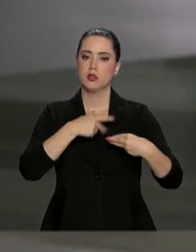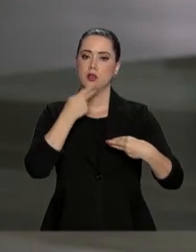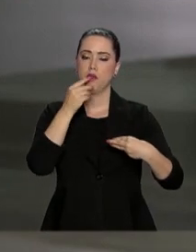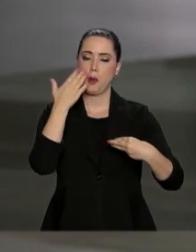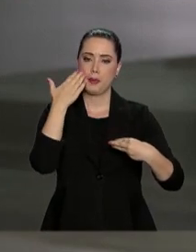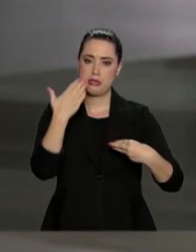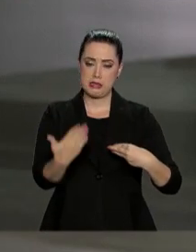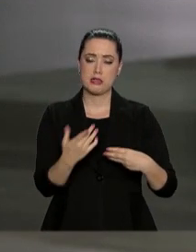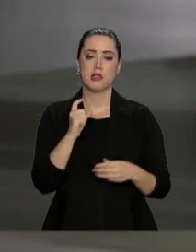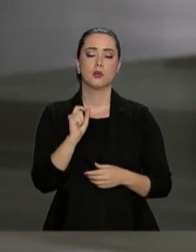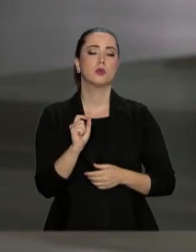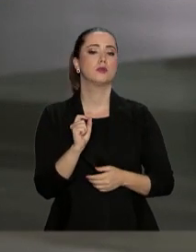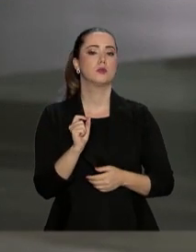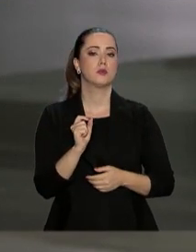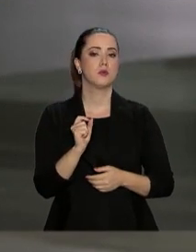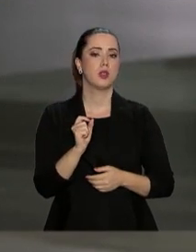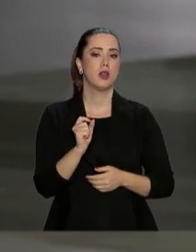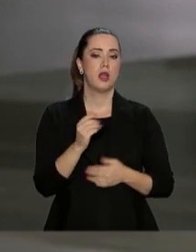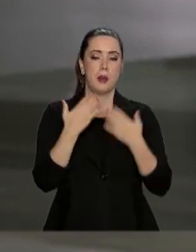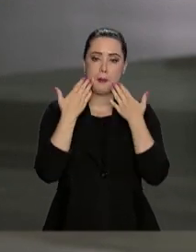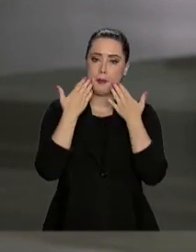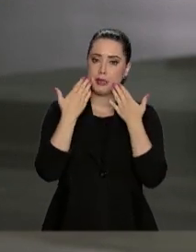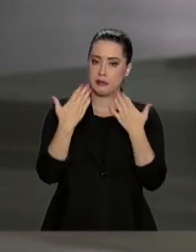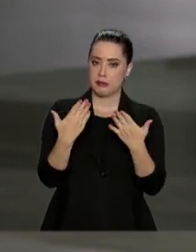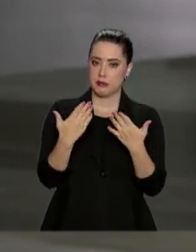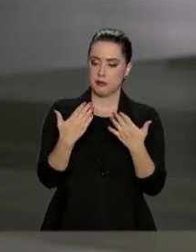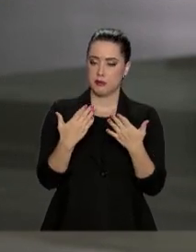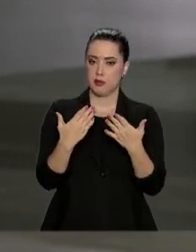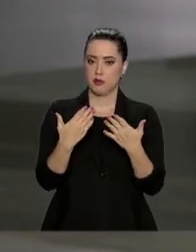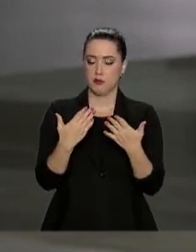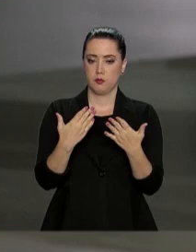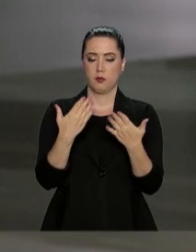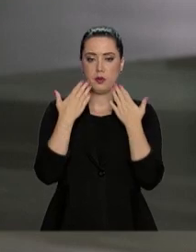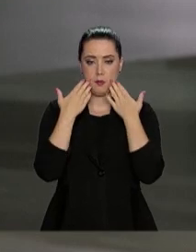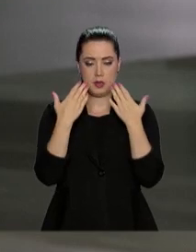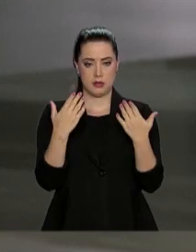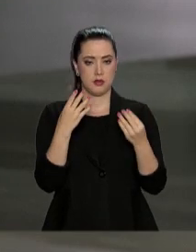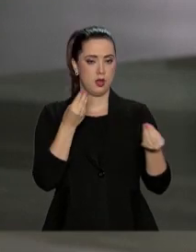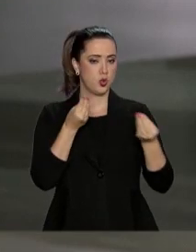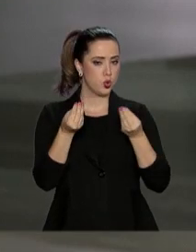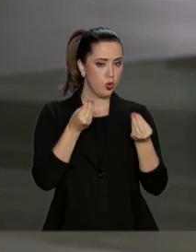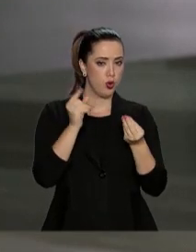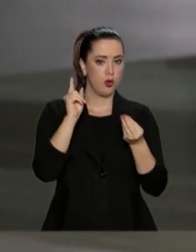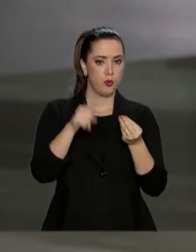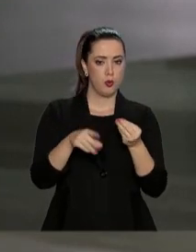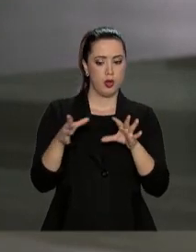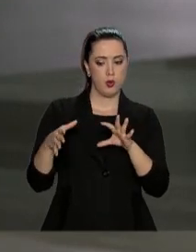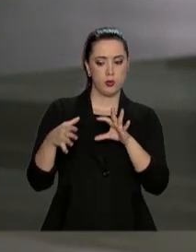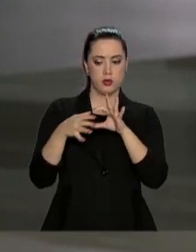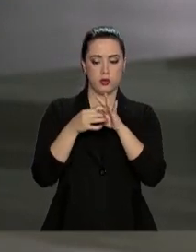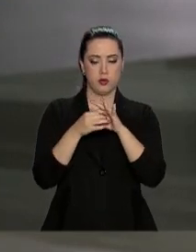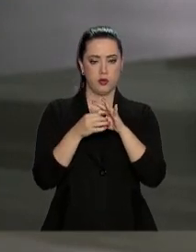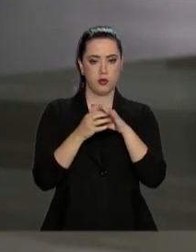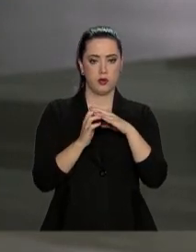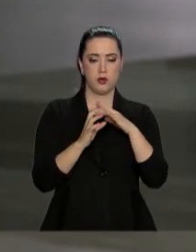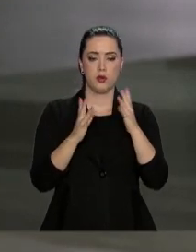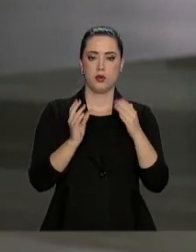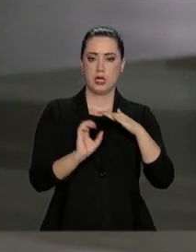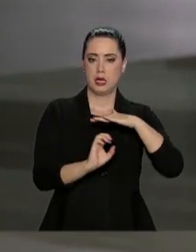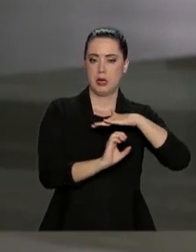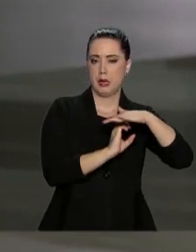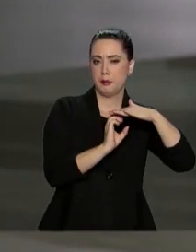apresentados os termos das negociações para a fusão entre as